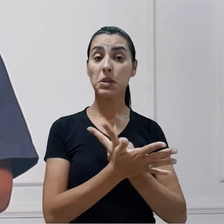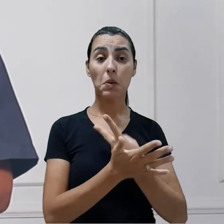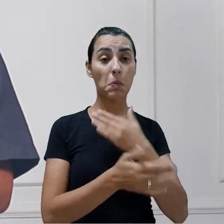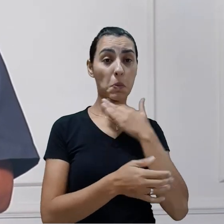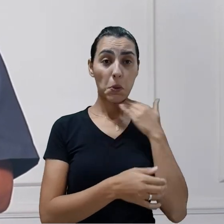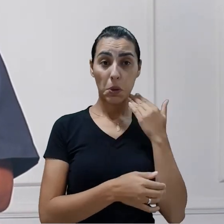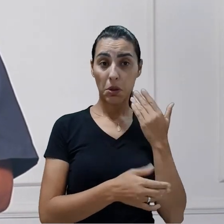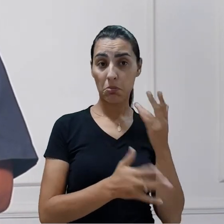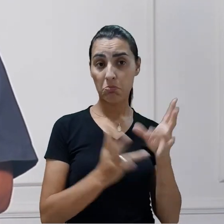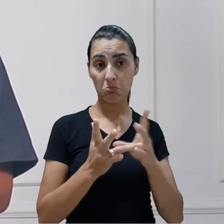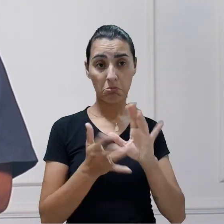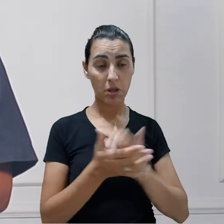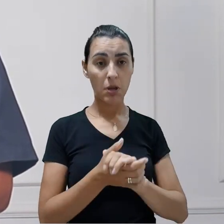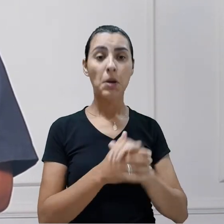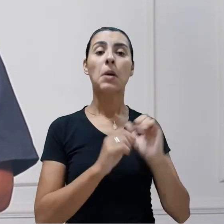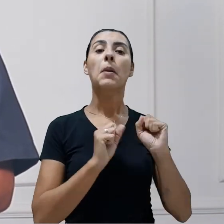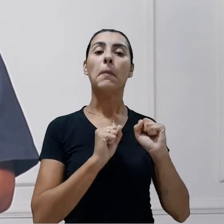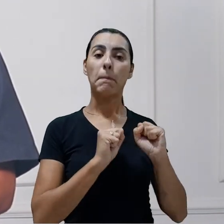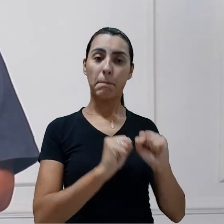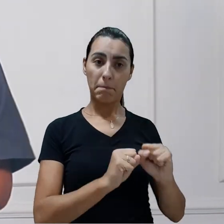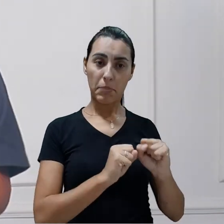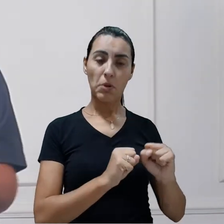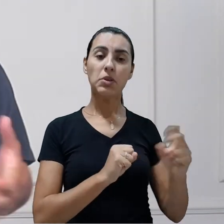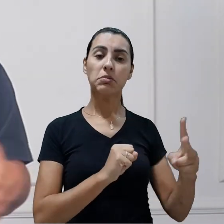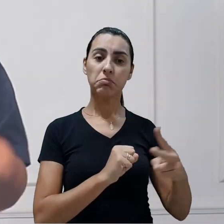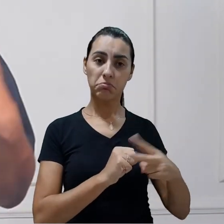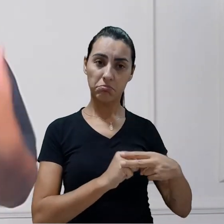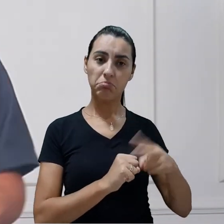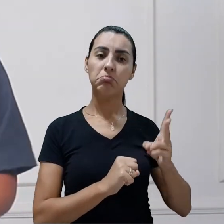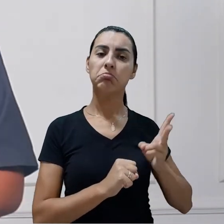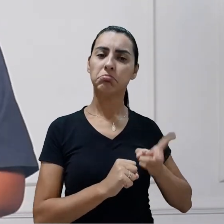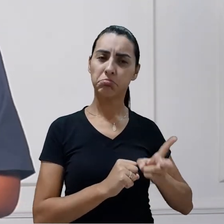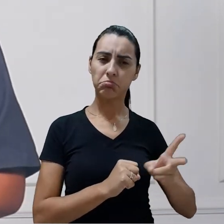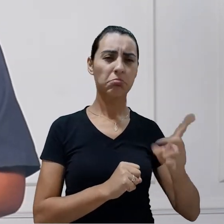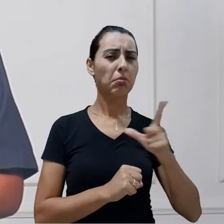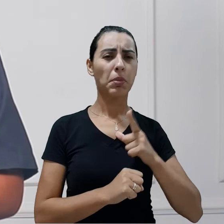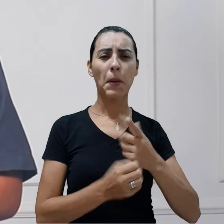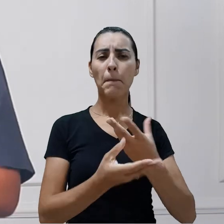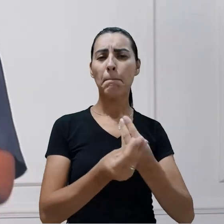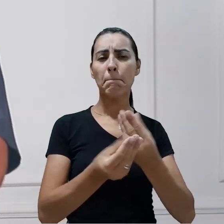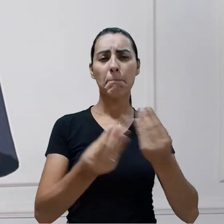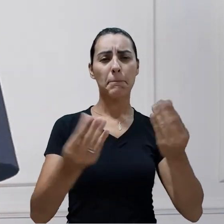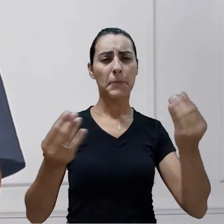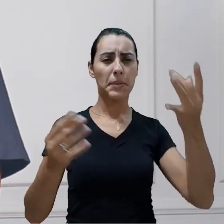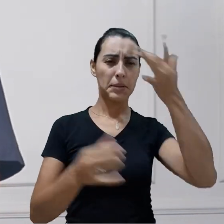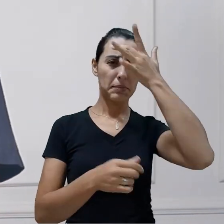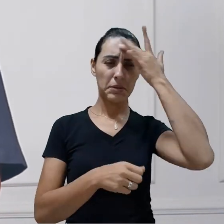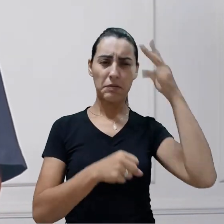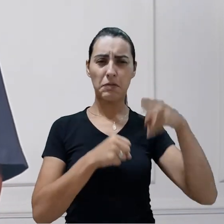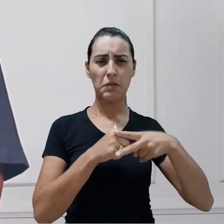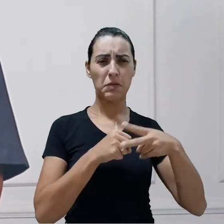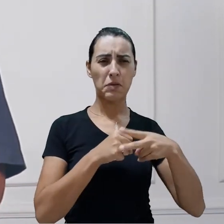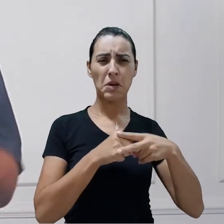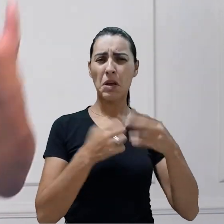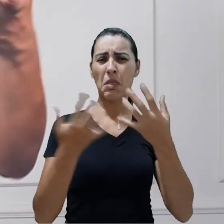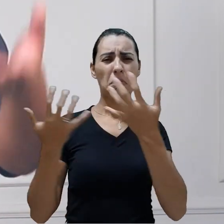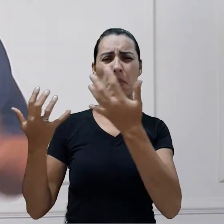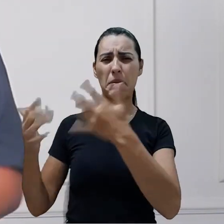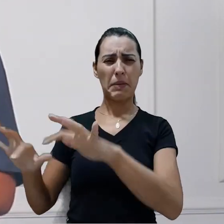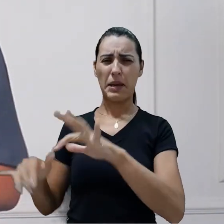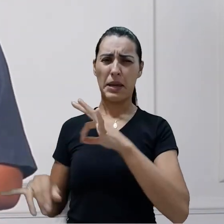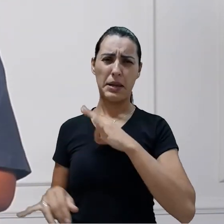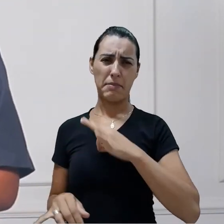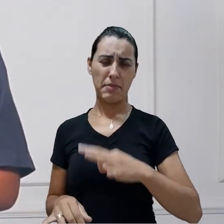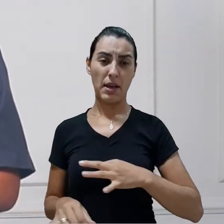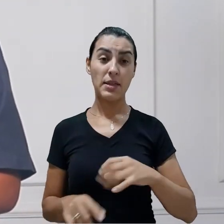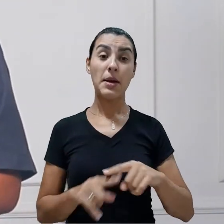acabar assumindo o diaconato permanente. Temos muitos também que são viúvos, que não querem ser sacerdotes, mas que